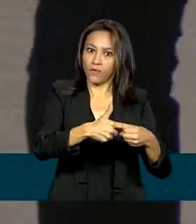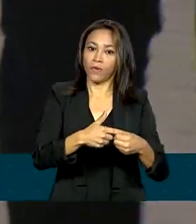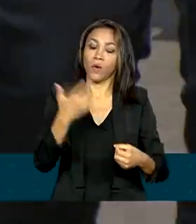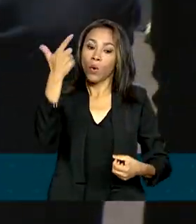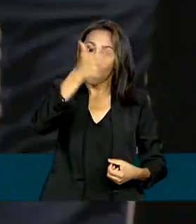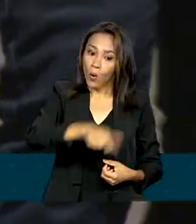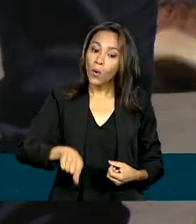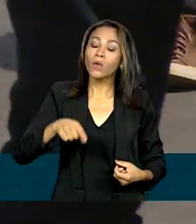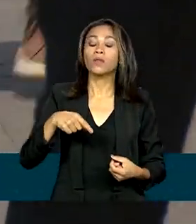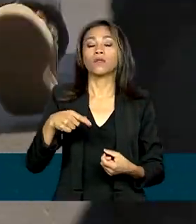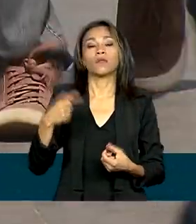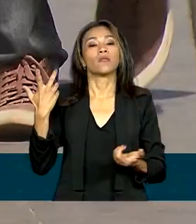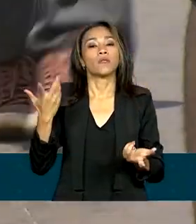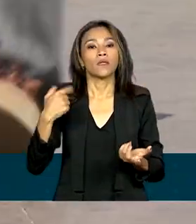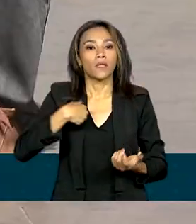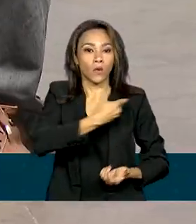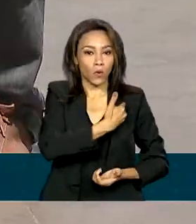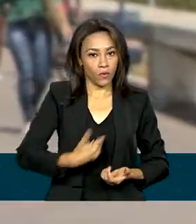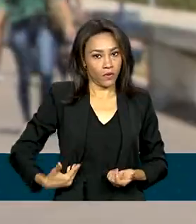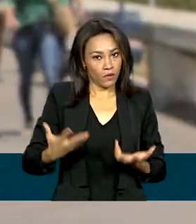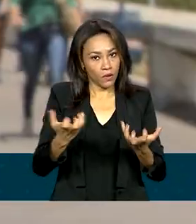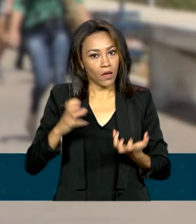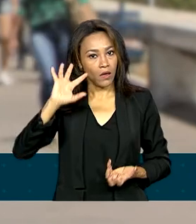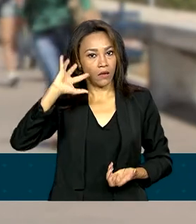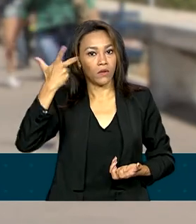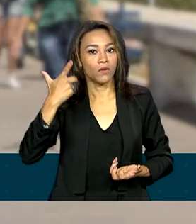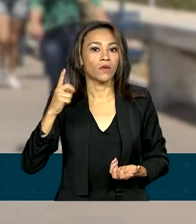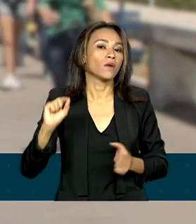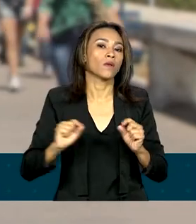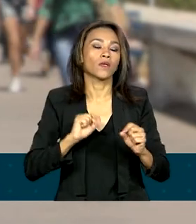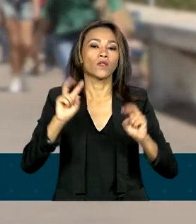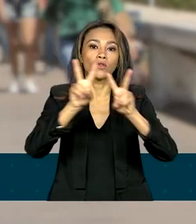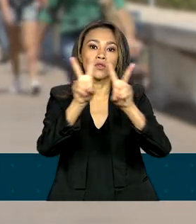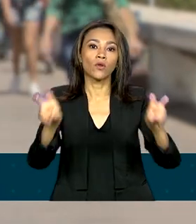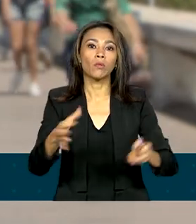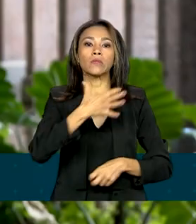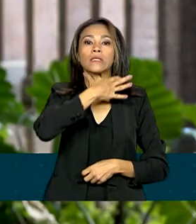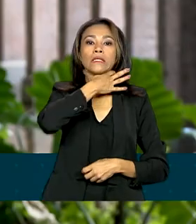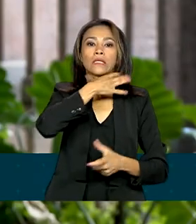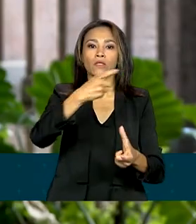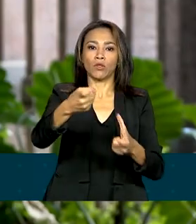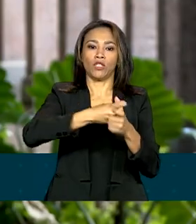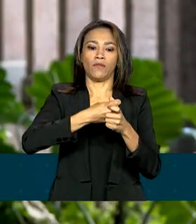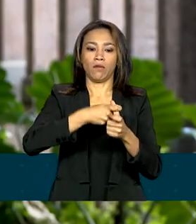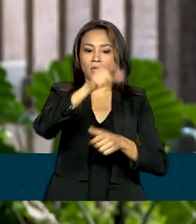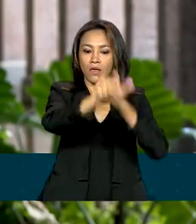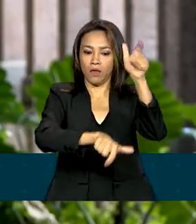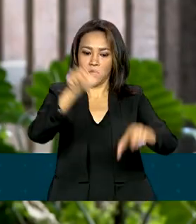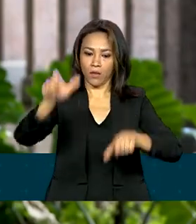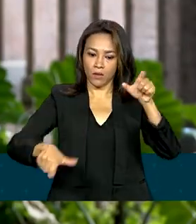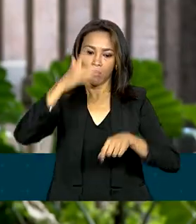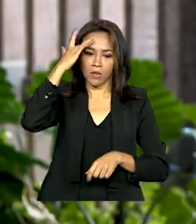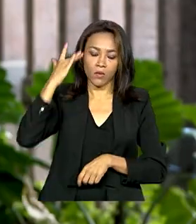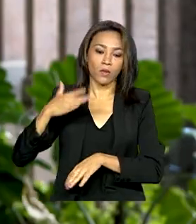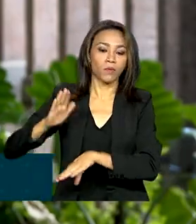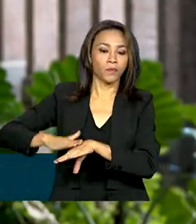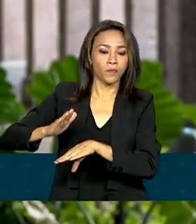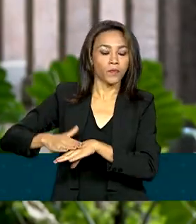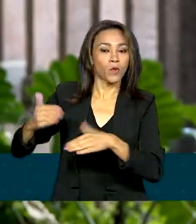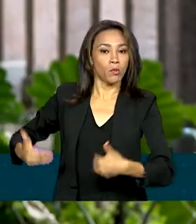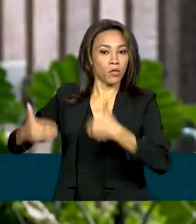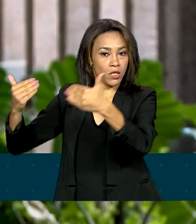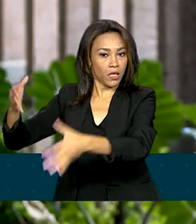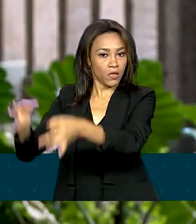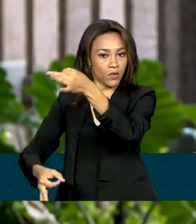seja solucionado a curto prazo é a questão do endividamento do cidadão. De acordo com o Ministério da Justiça, atualmente,